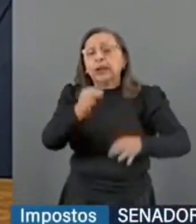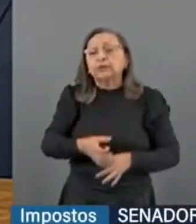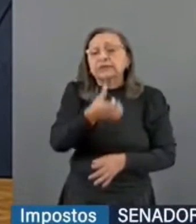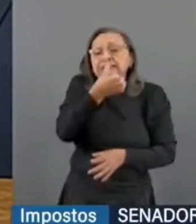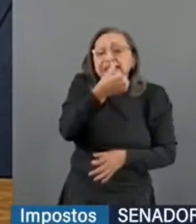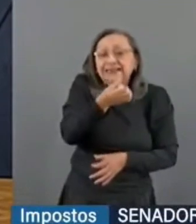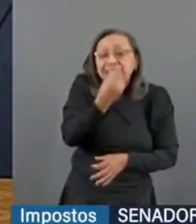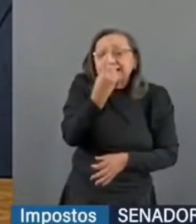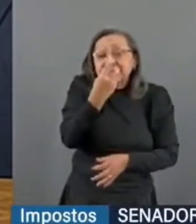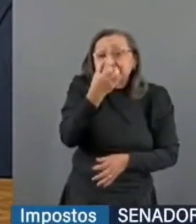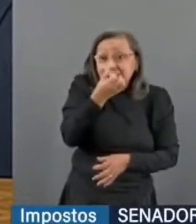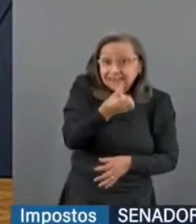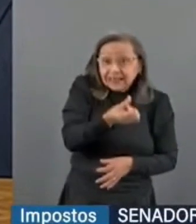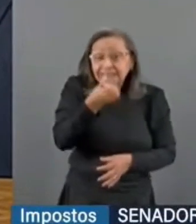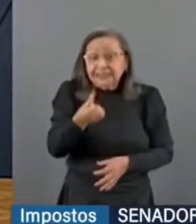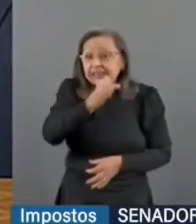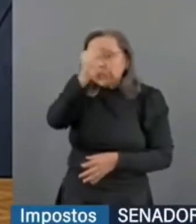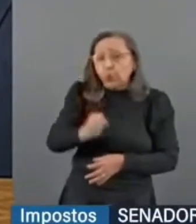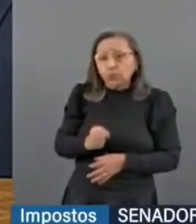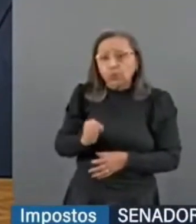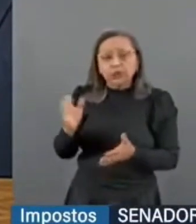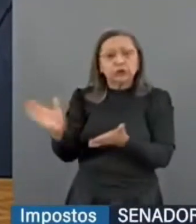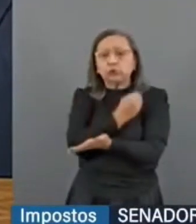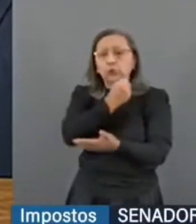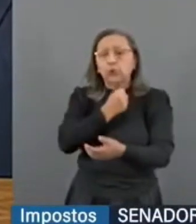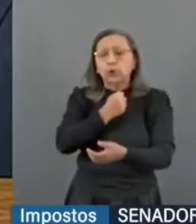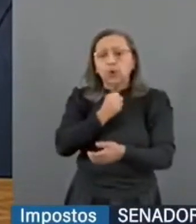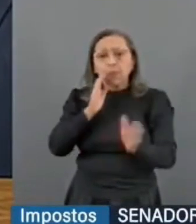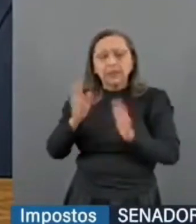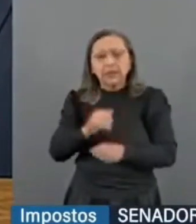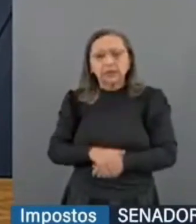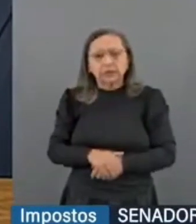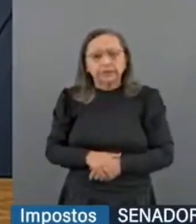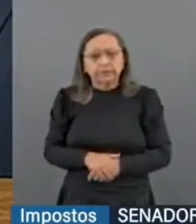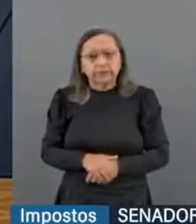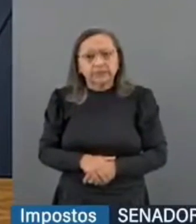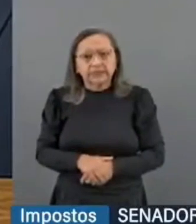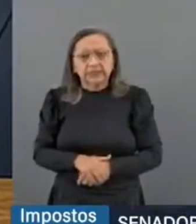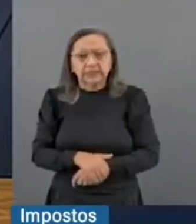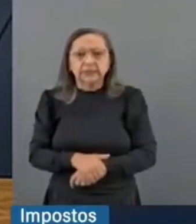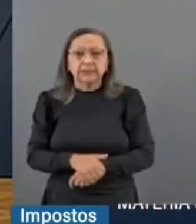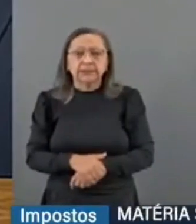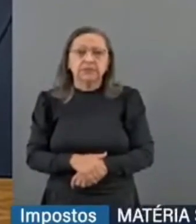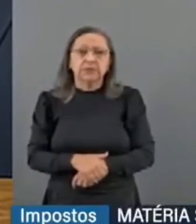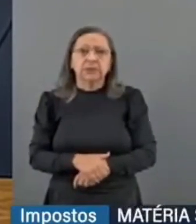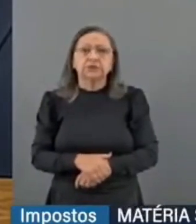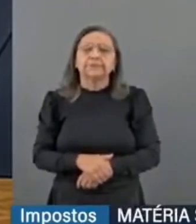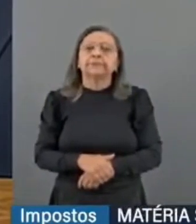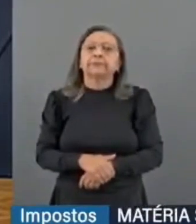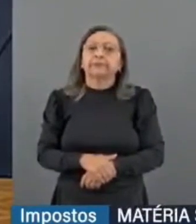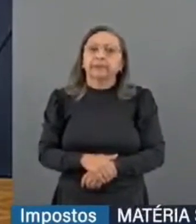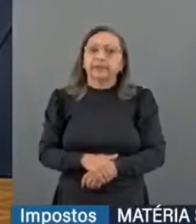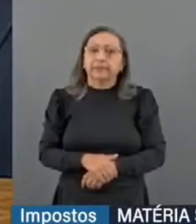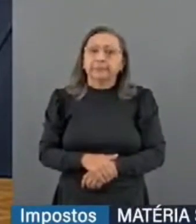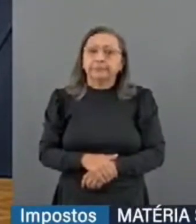segundos e tiraram o mandato do garoto. E aí eu digo o seguinte, palavras do...